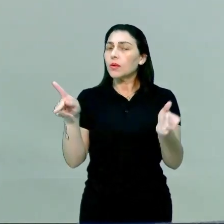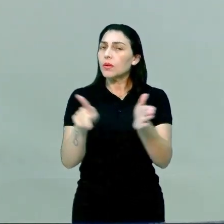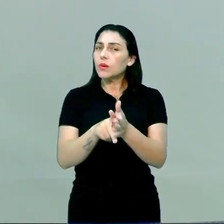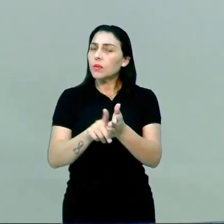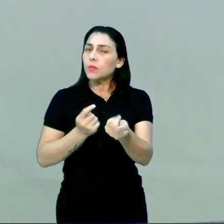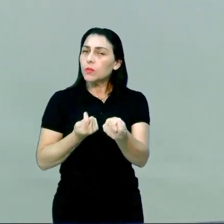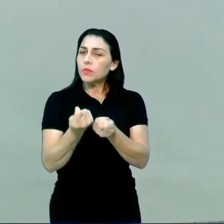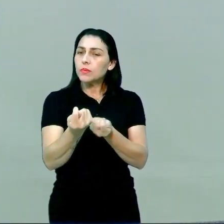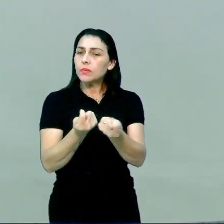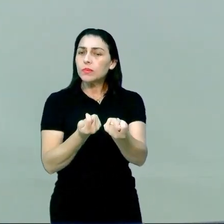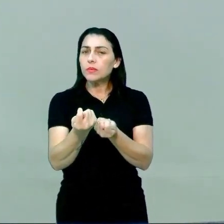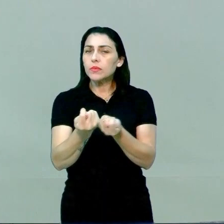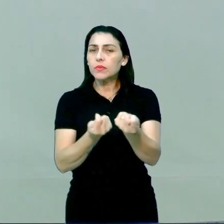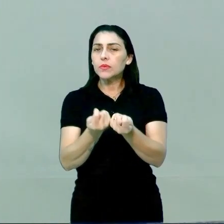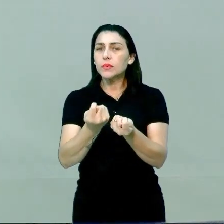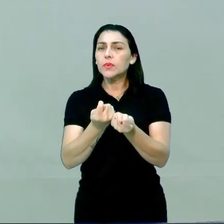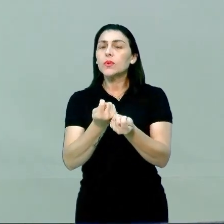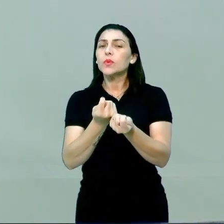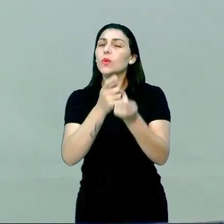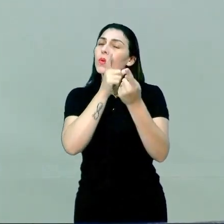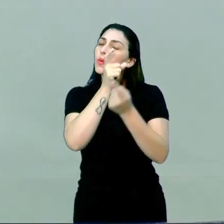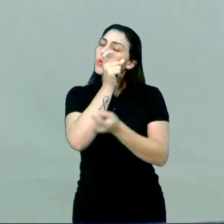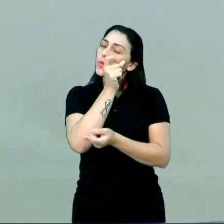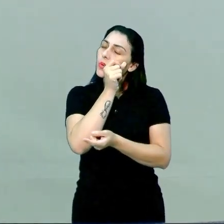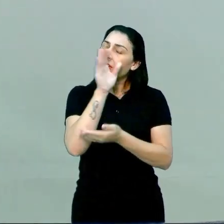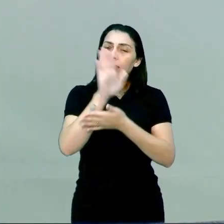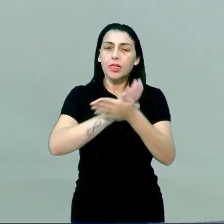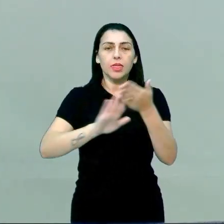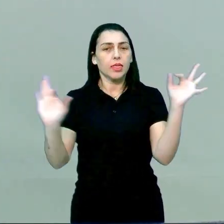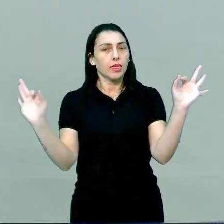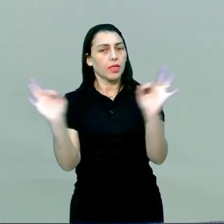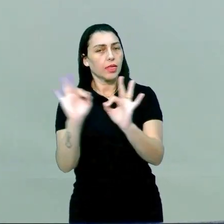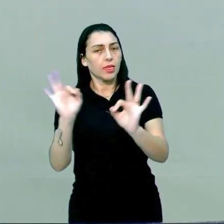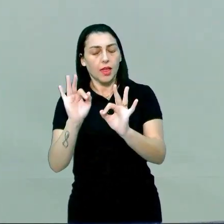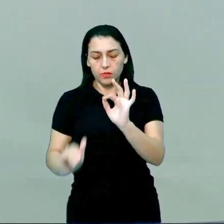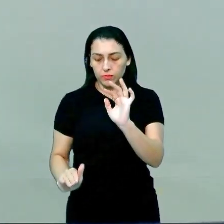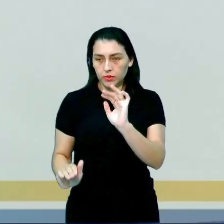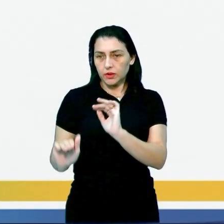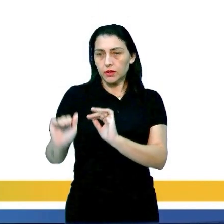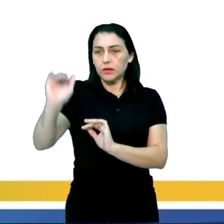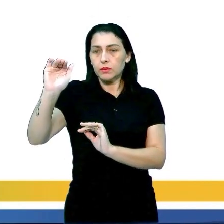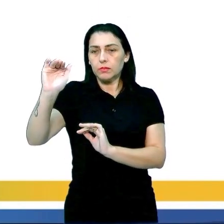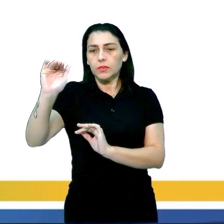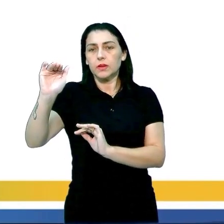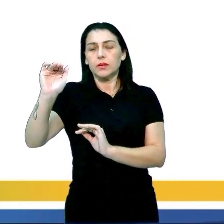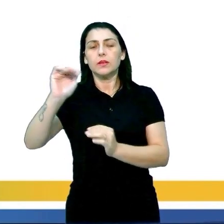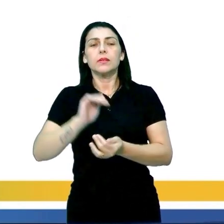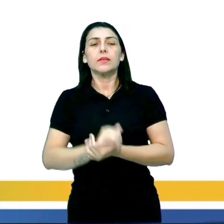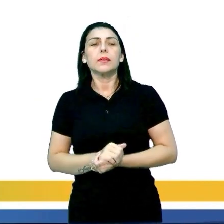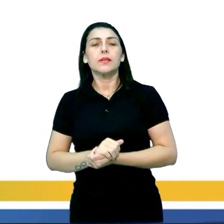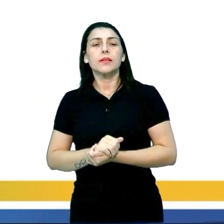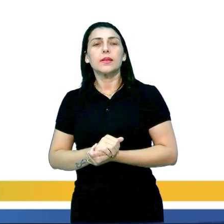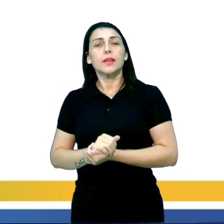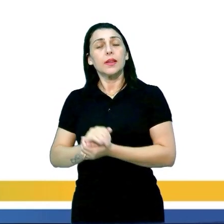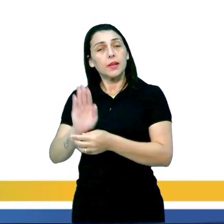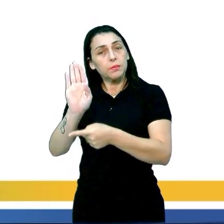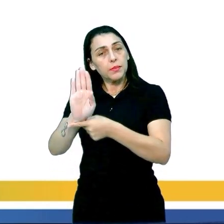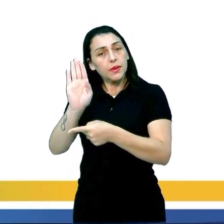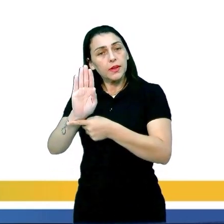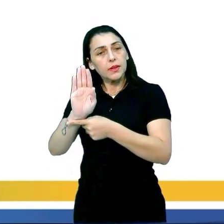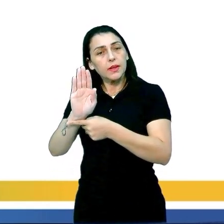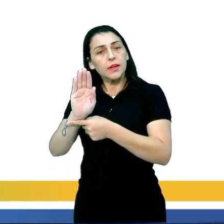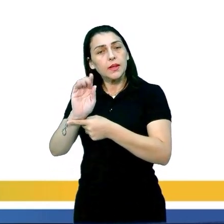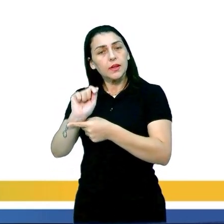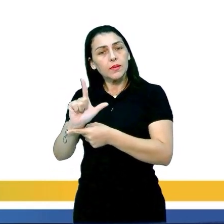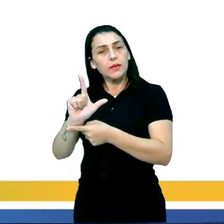regulada na regulação do sono. Não tem nada a ver com relação ao crescimento. Então, ela não seria essa. Alternativa